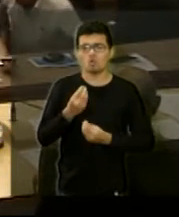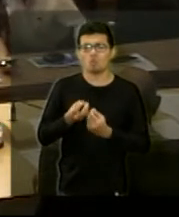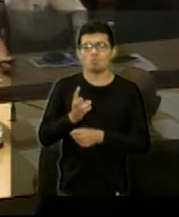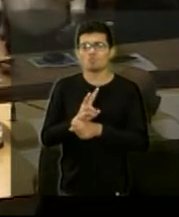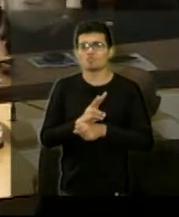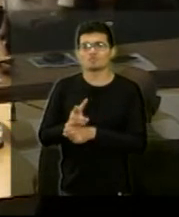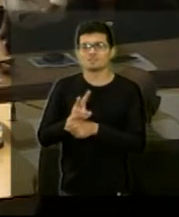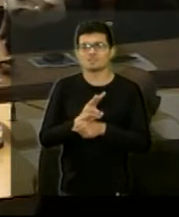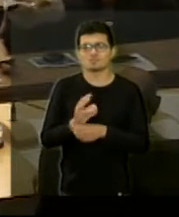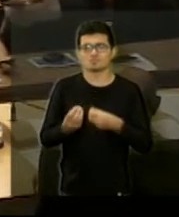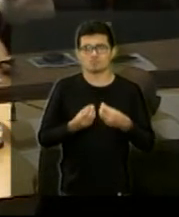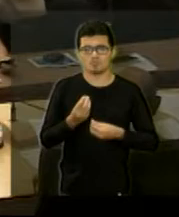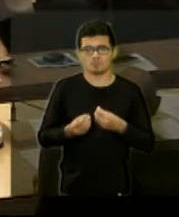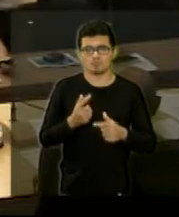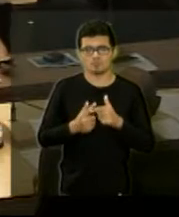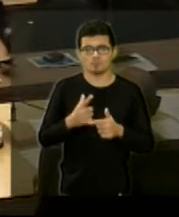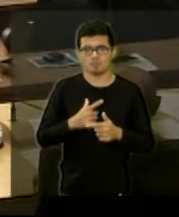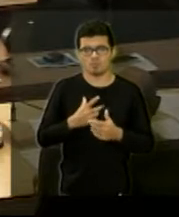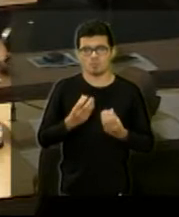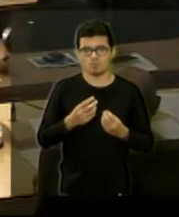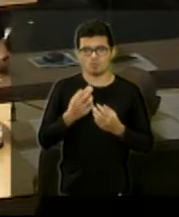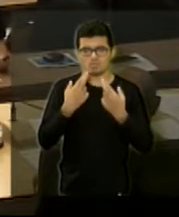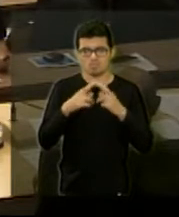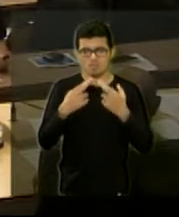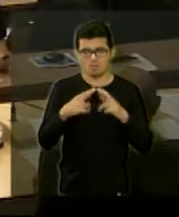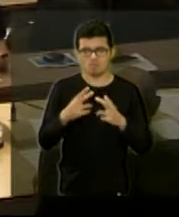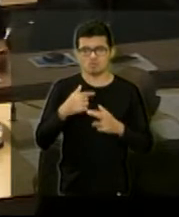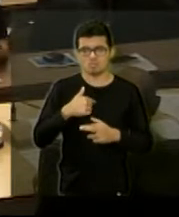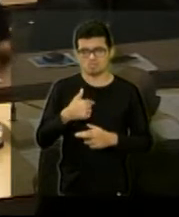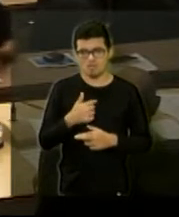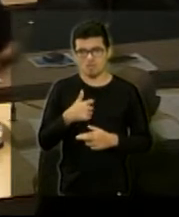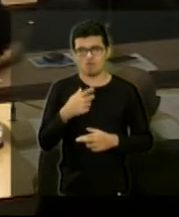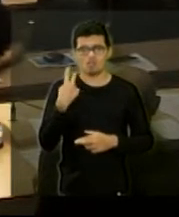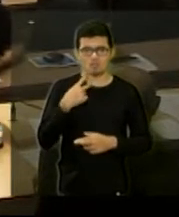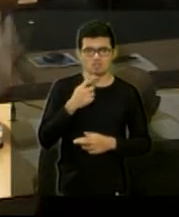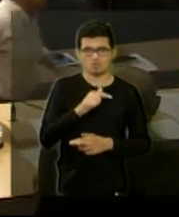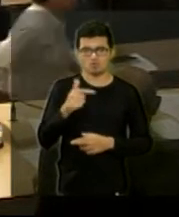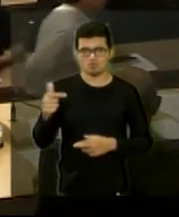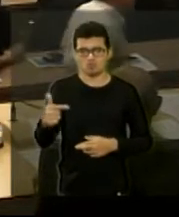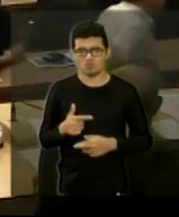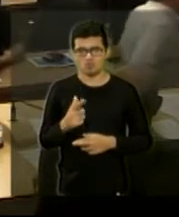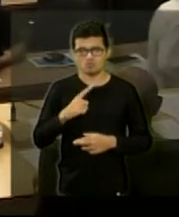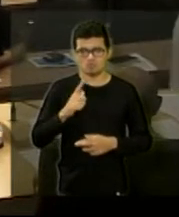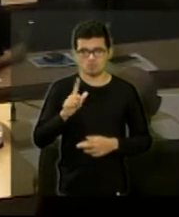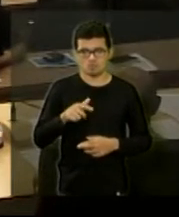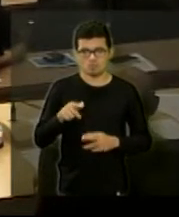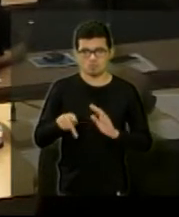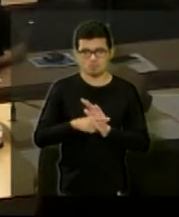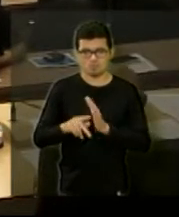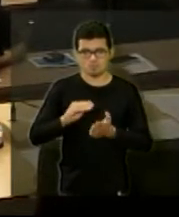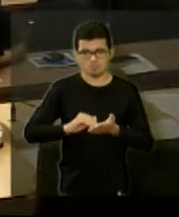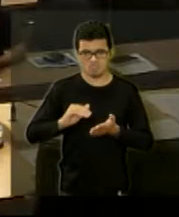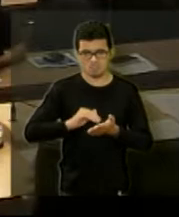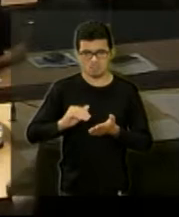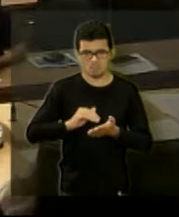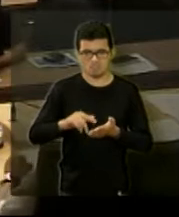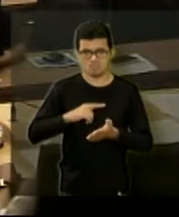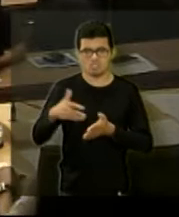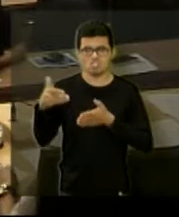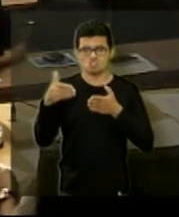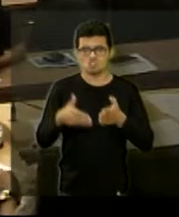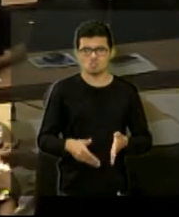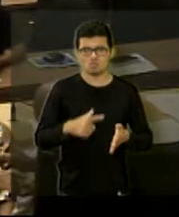reclamações, acho que, como vereador, como eu, como outras pessoas também, e vocês, até da Secretaria, chegam várias